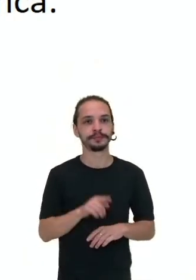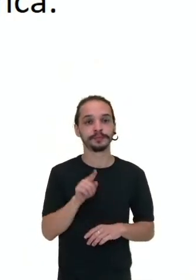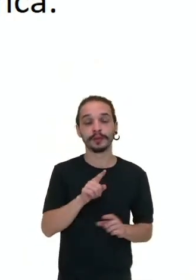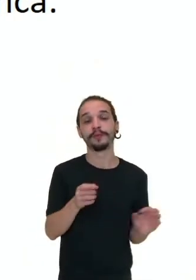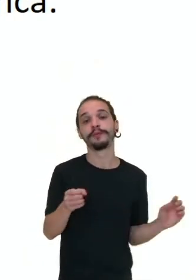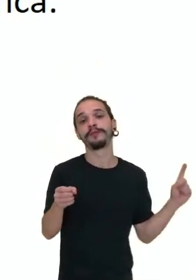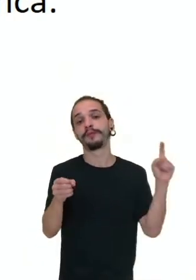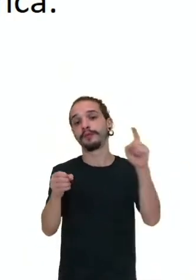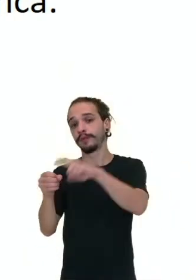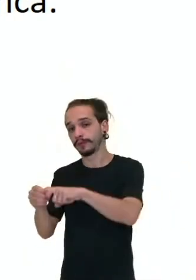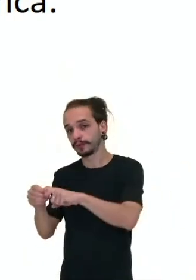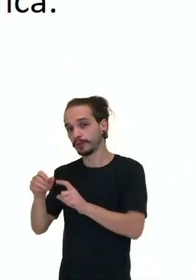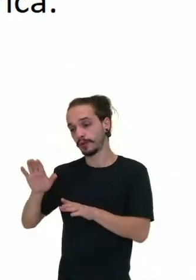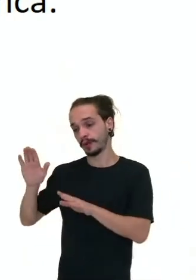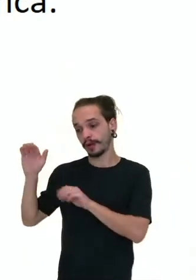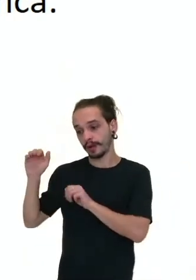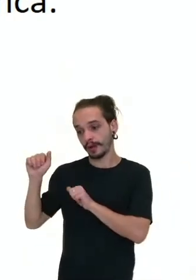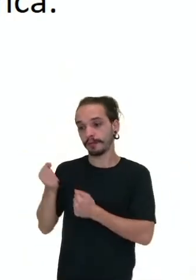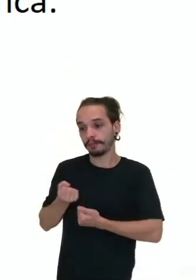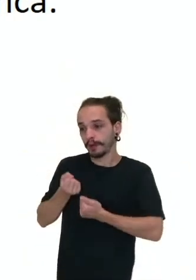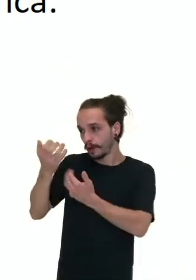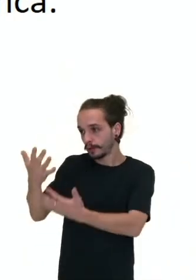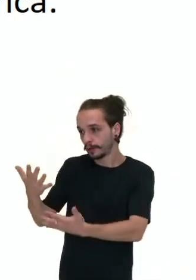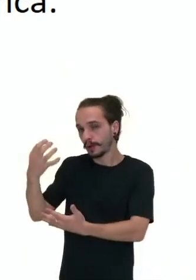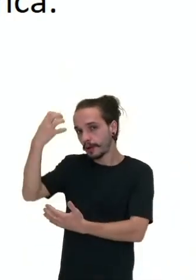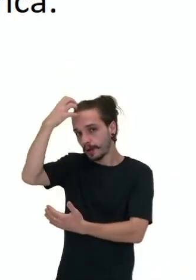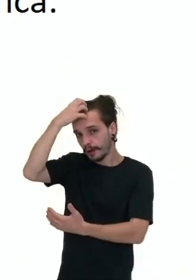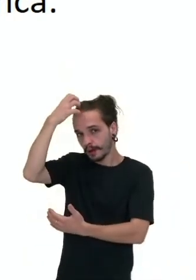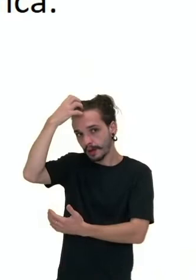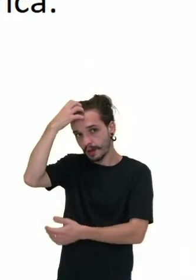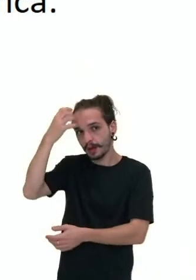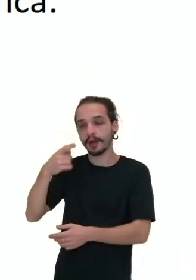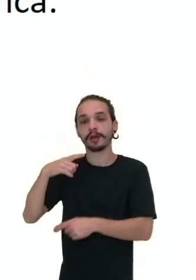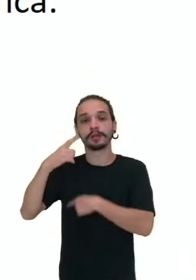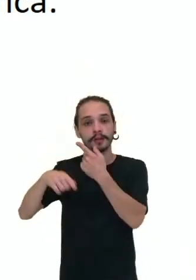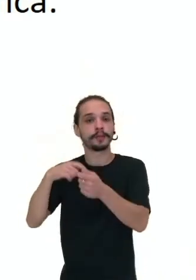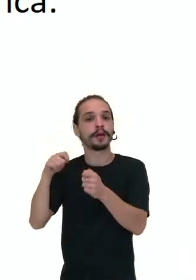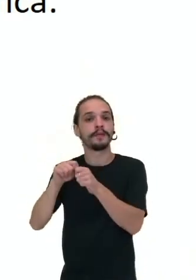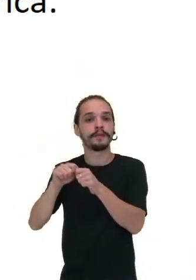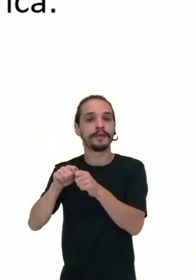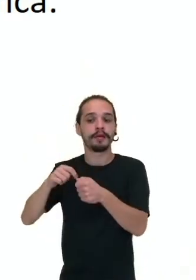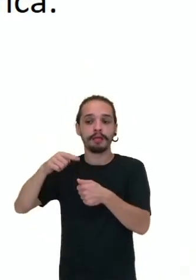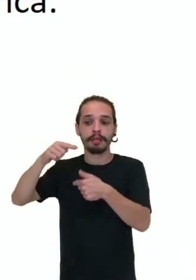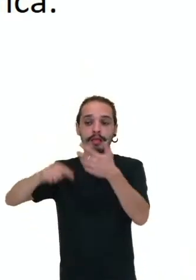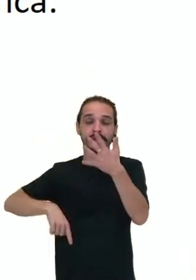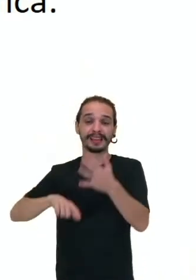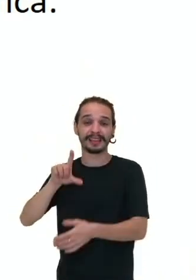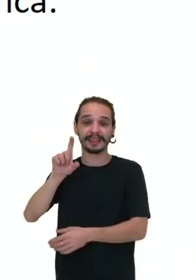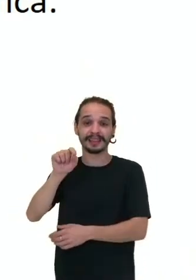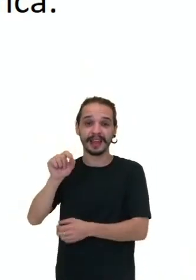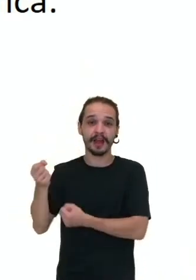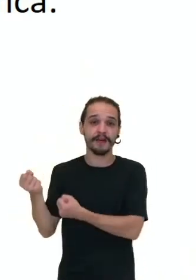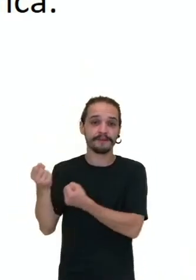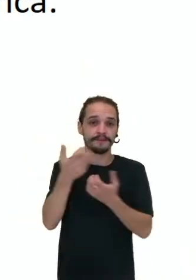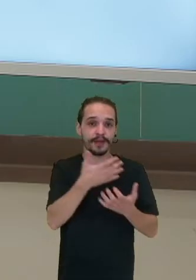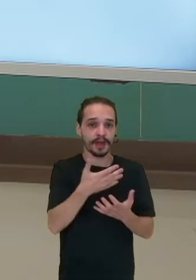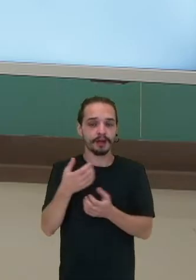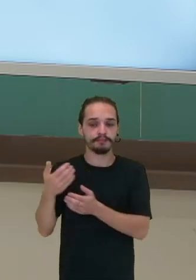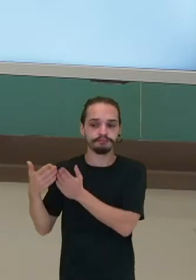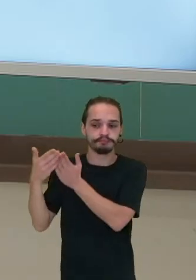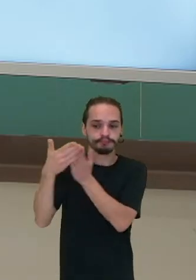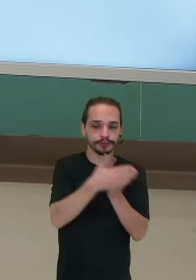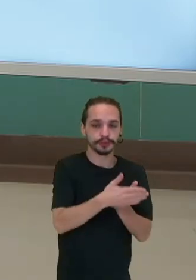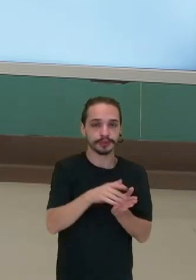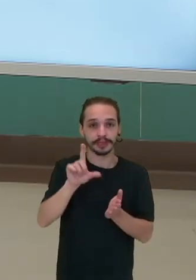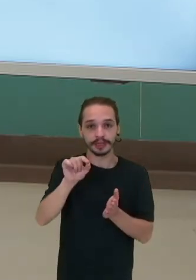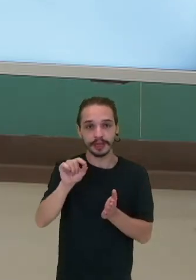né? E aí, depois disso, ele faz mais dez viagens até a América. Mas, na verdade, ainda hoje, os historiadores